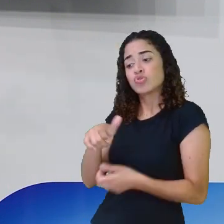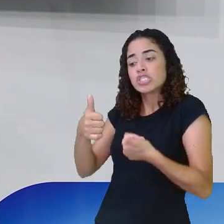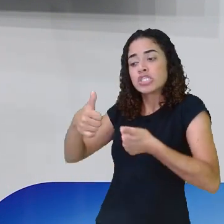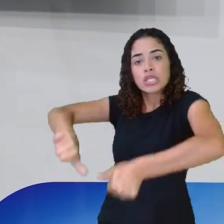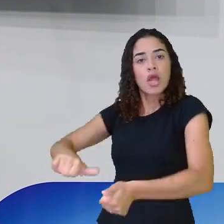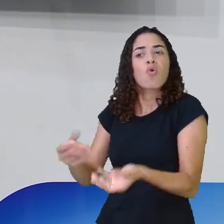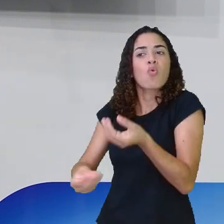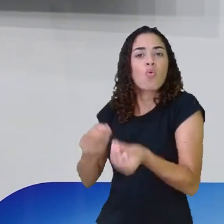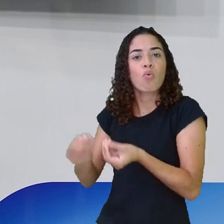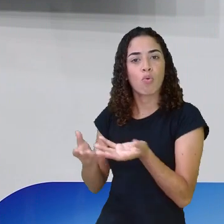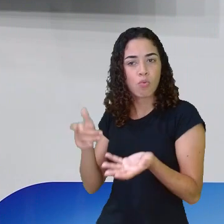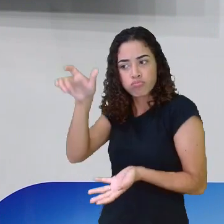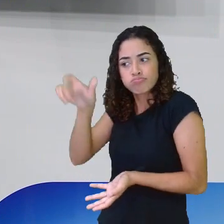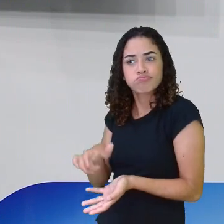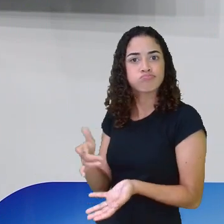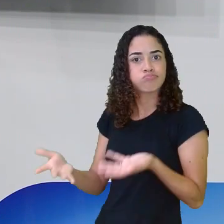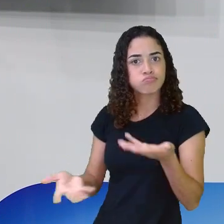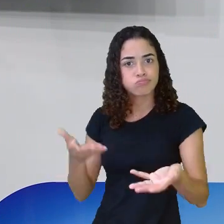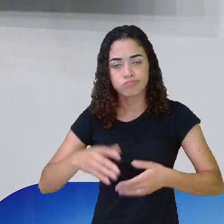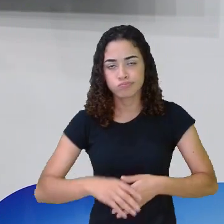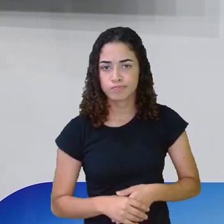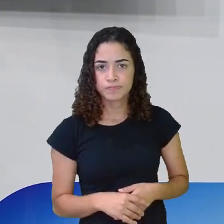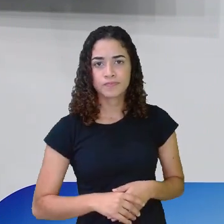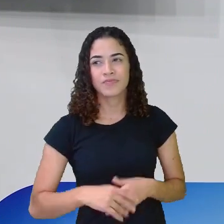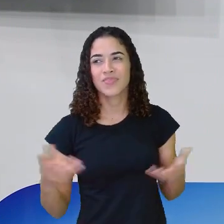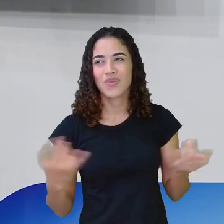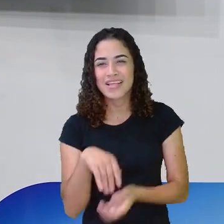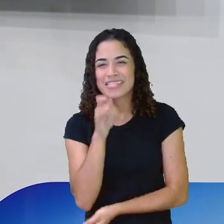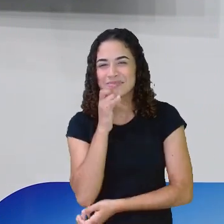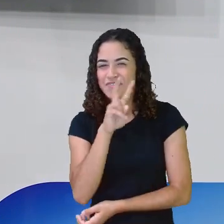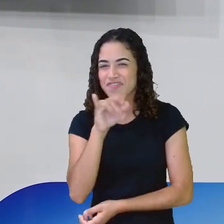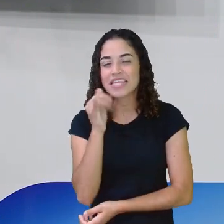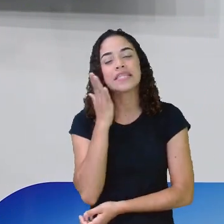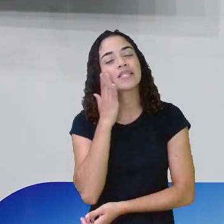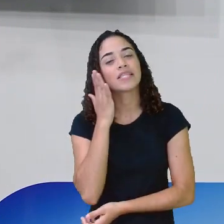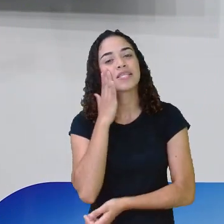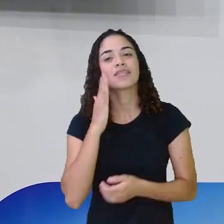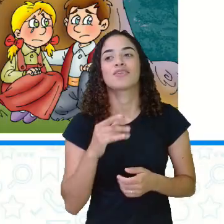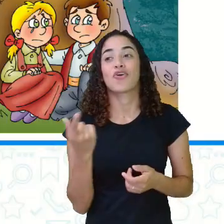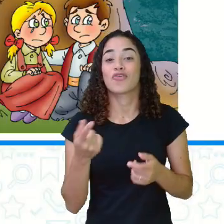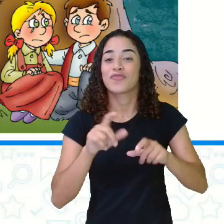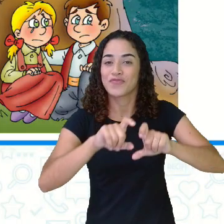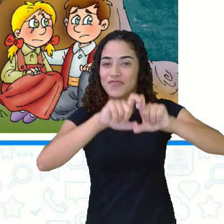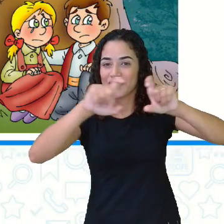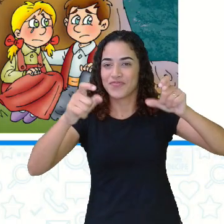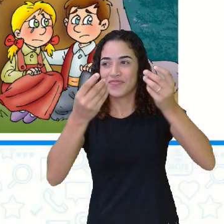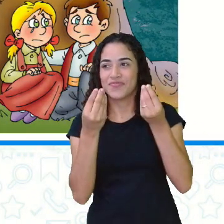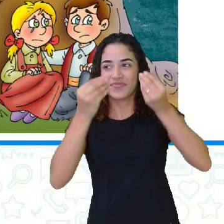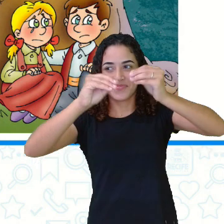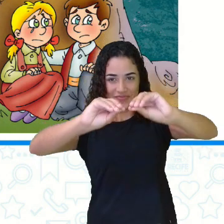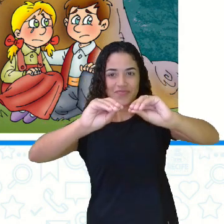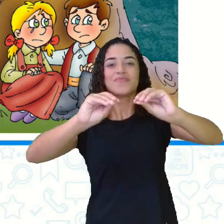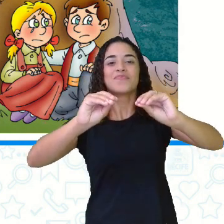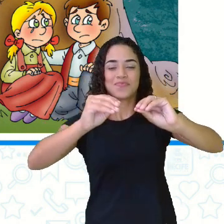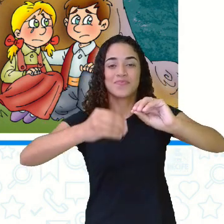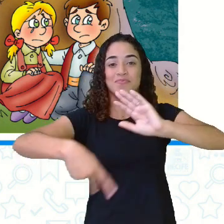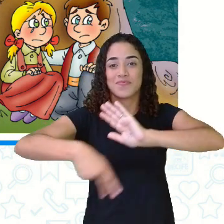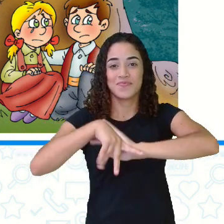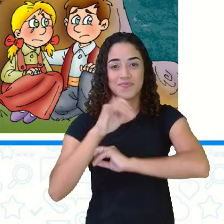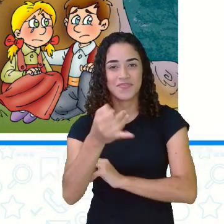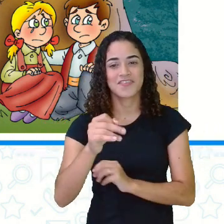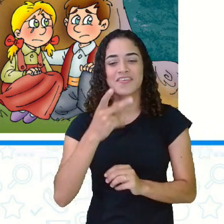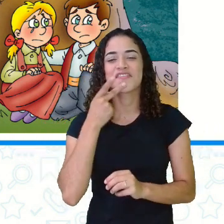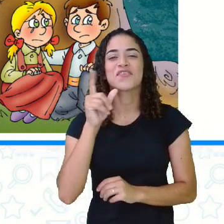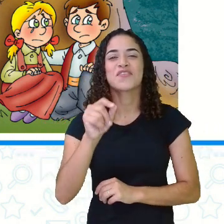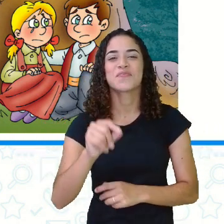está já é um verbo. Vamos aqui ver nos exemplos que vocês vão entender. Eu trouxe aqui um trecho do conto que diz